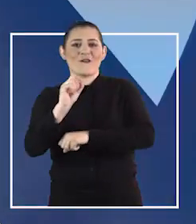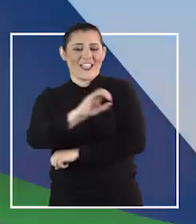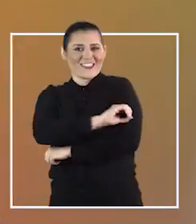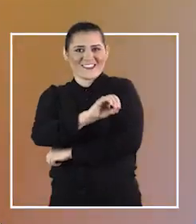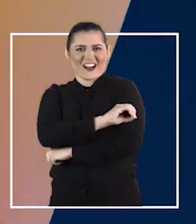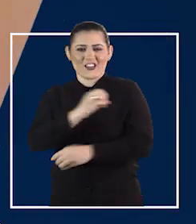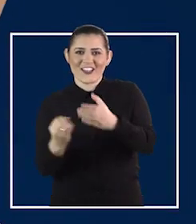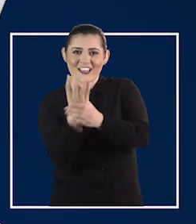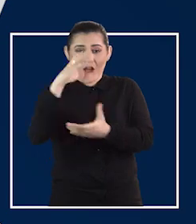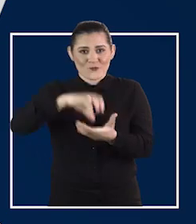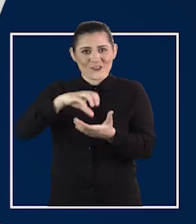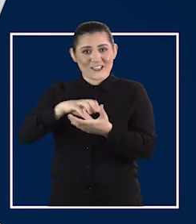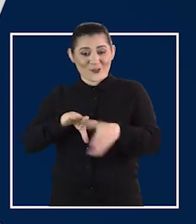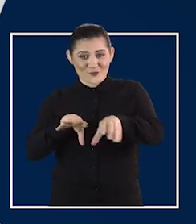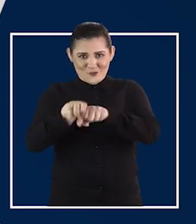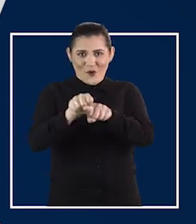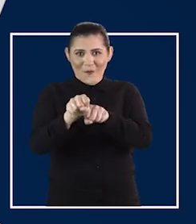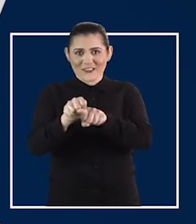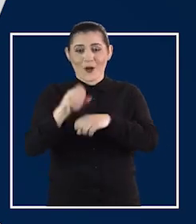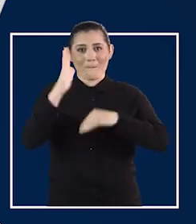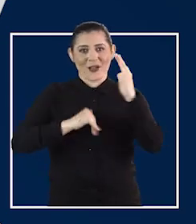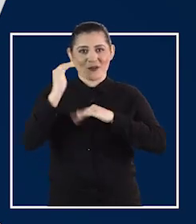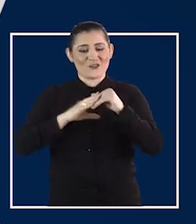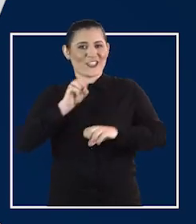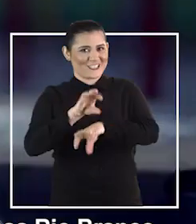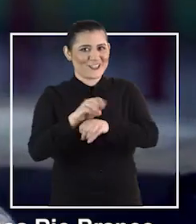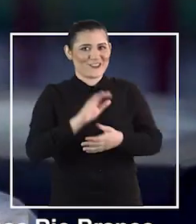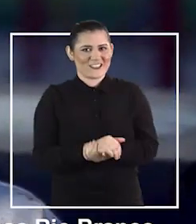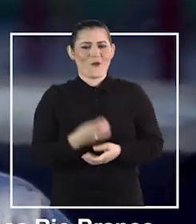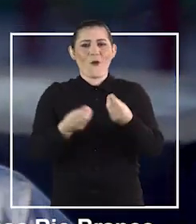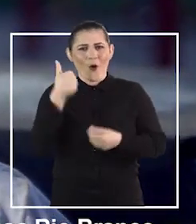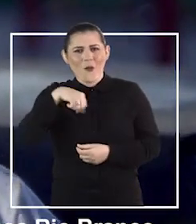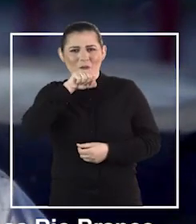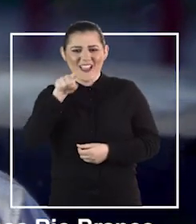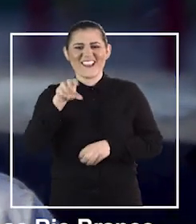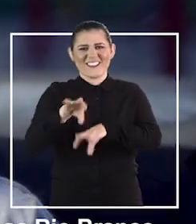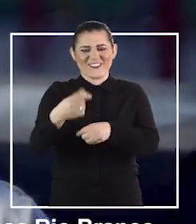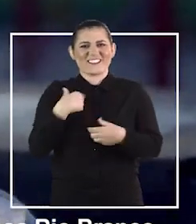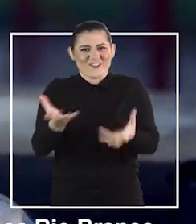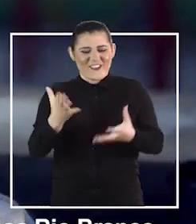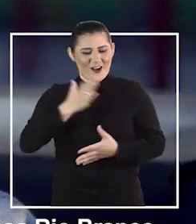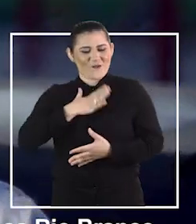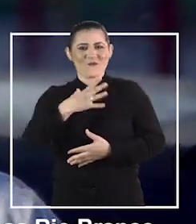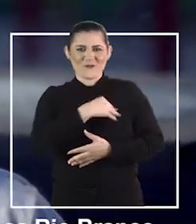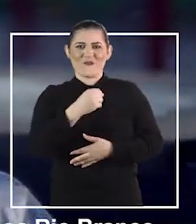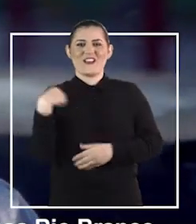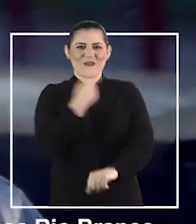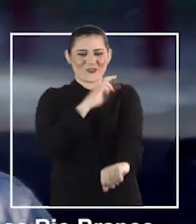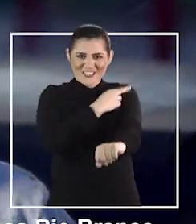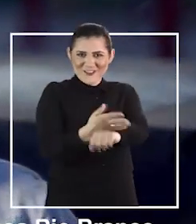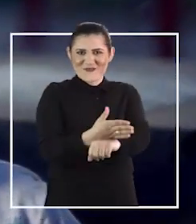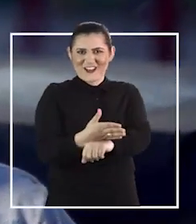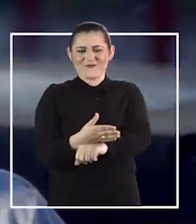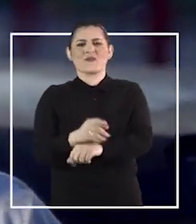em creches, criar o centro de formação para profissionais da educação. Como mãe, é essa educação que eu quero para o meu filho e para a